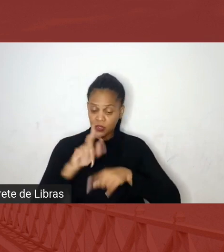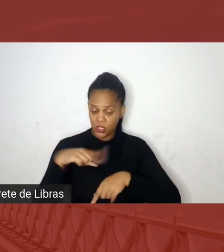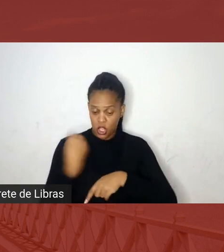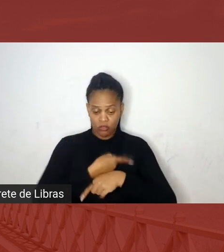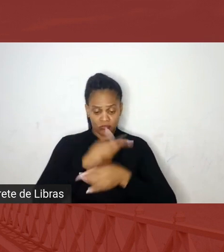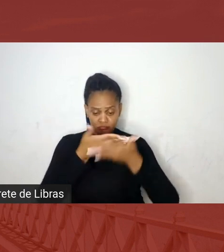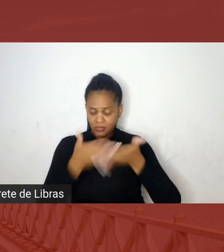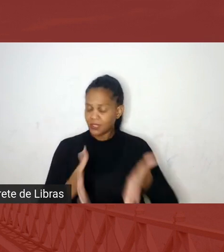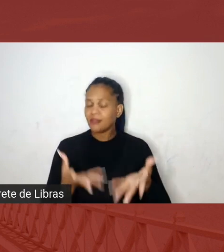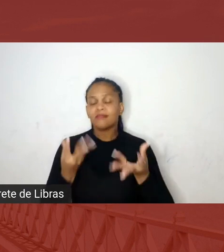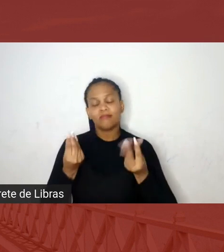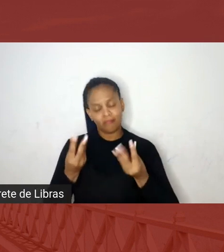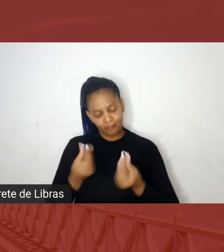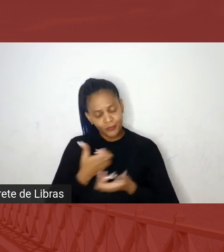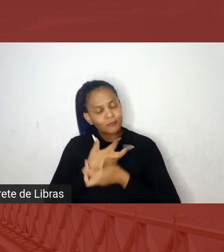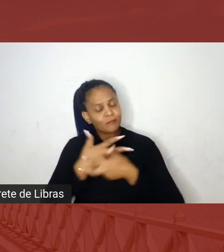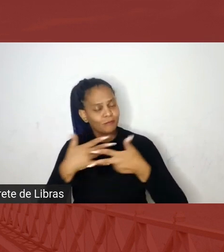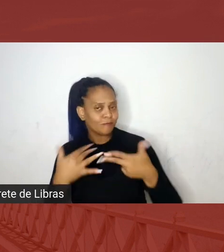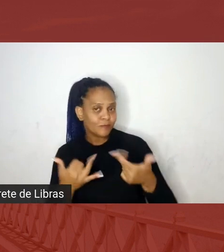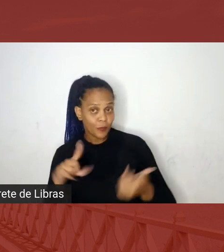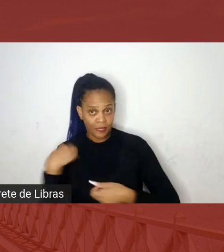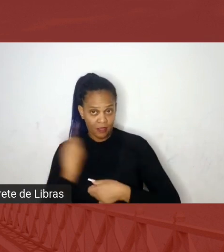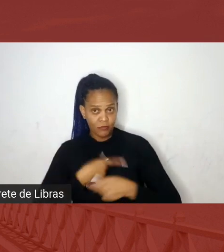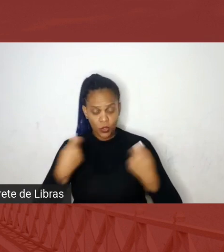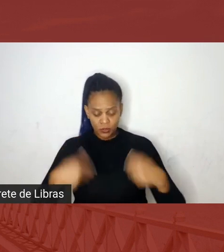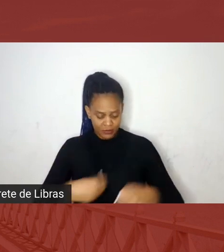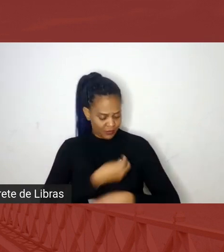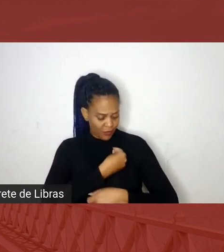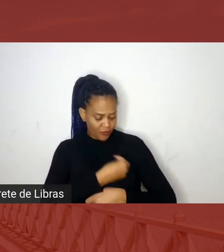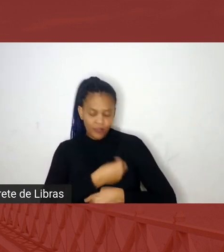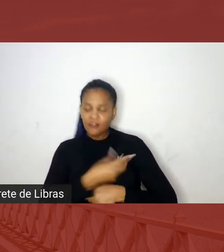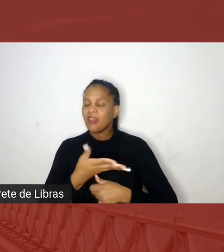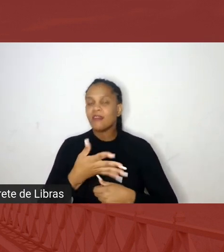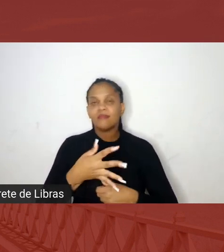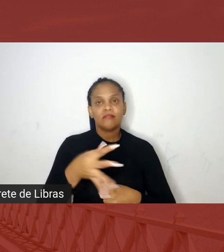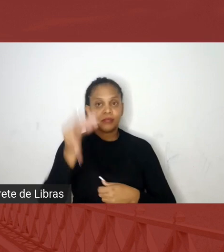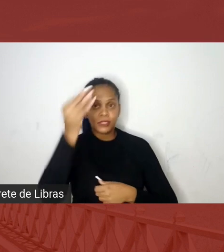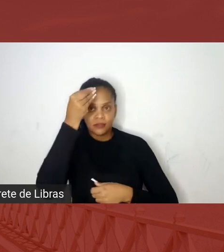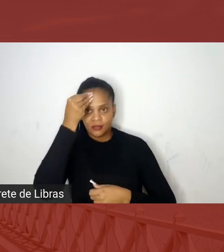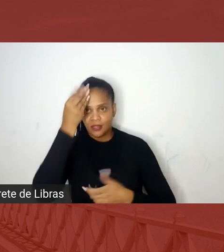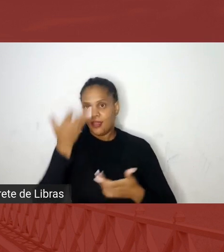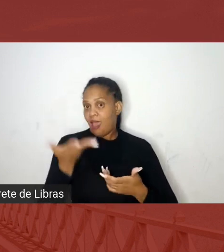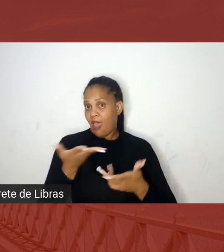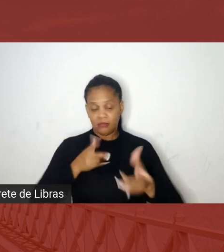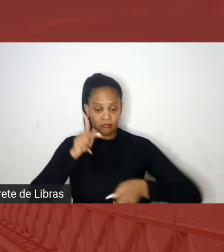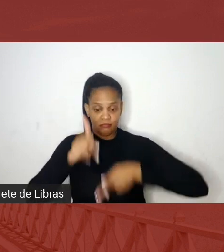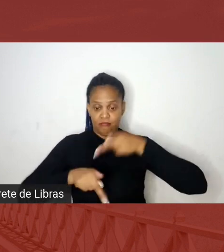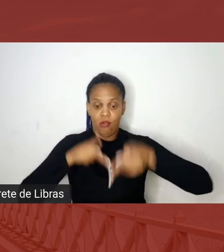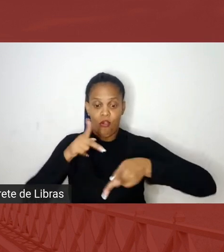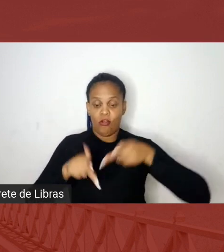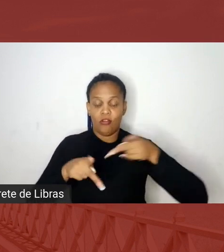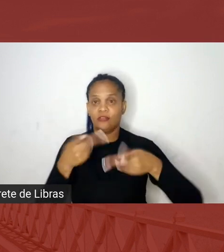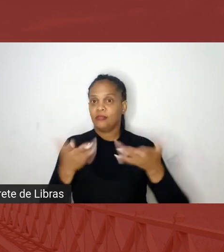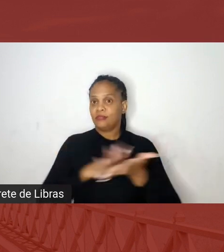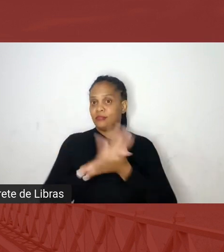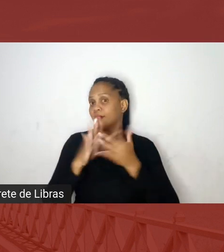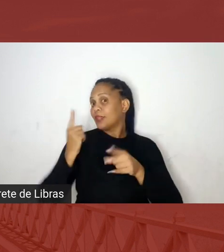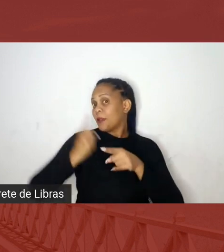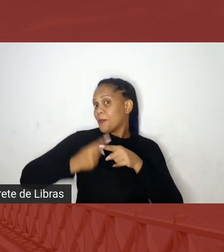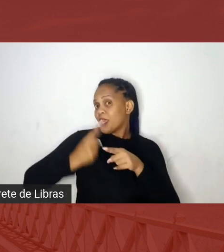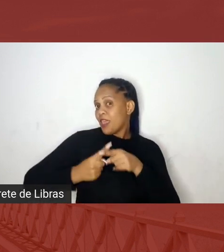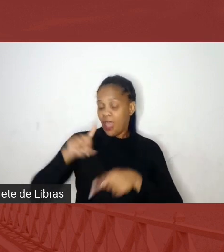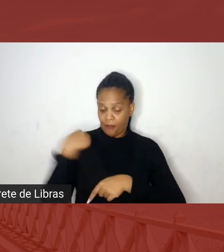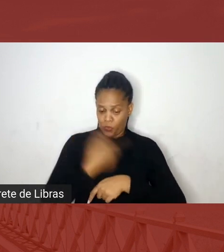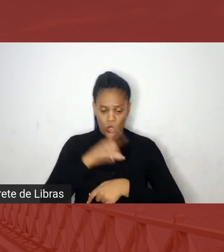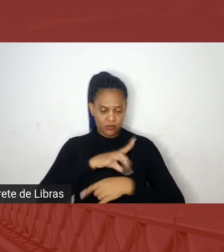muito, muito demais, assim, a tem que estar convivendo pra entender, ah, o povo não come isso, por quê? Você tá convivendo, tá convivendo dentro do